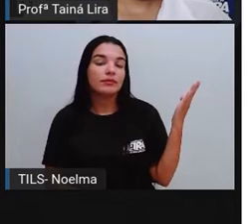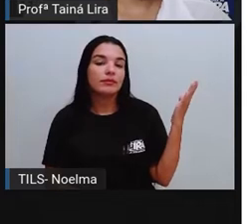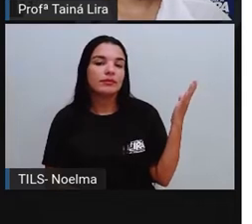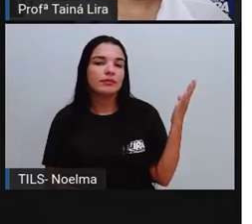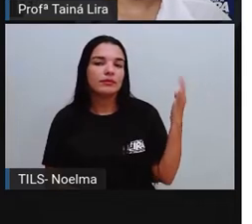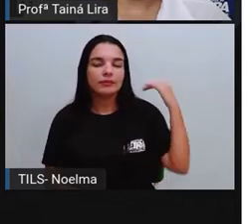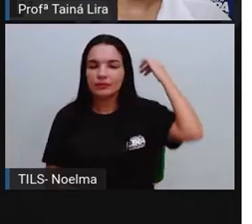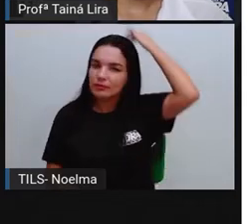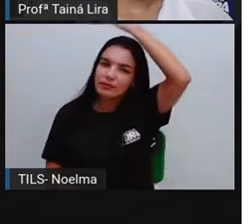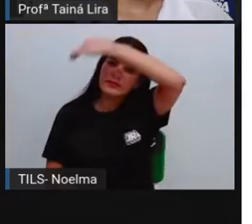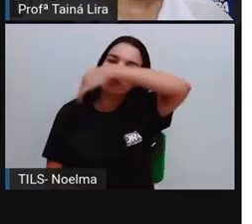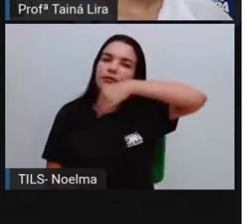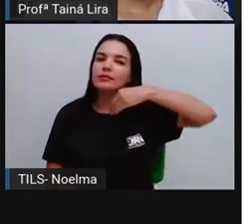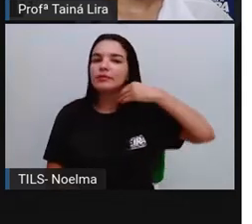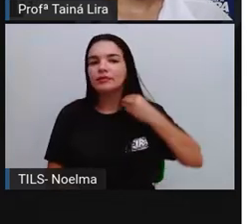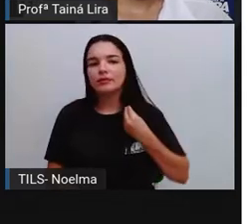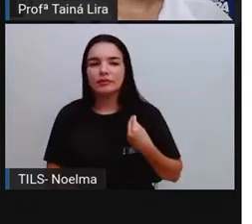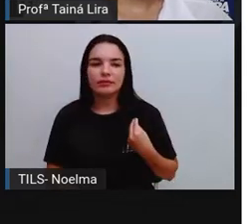Essa é o,